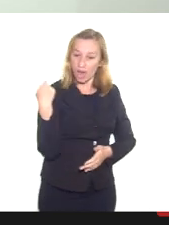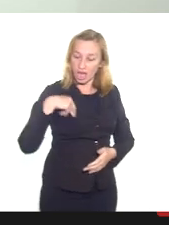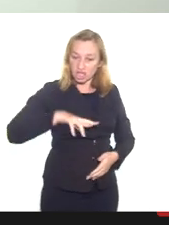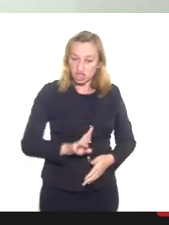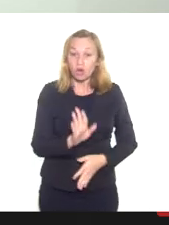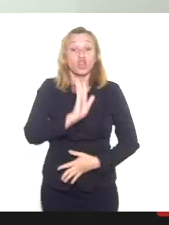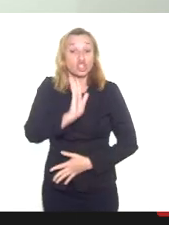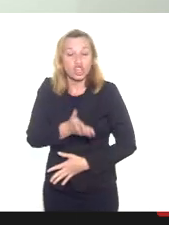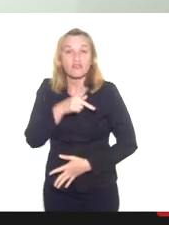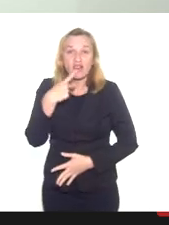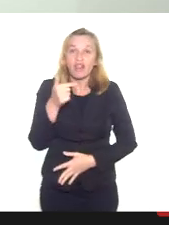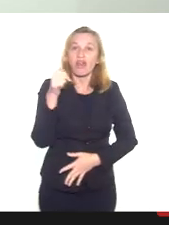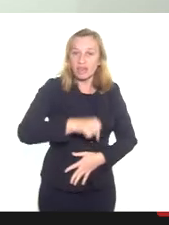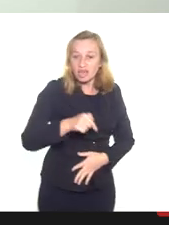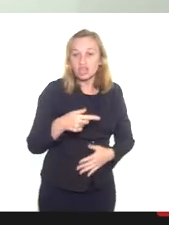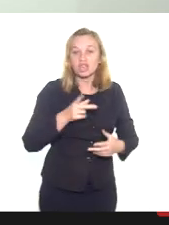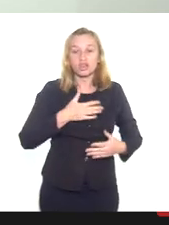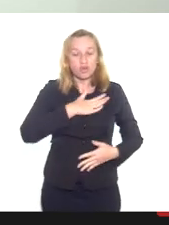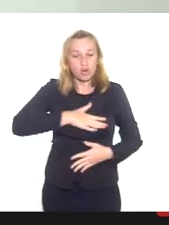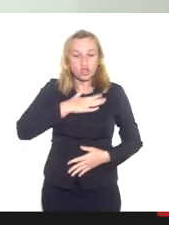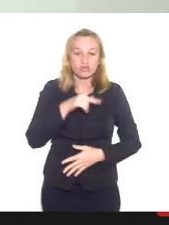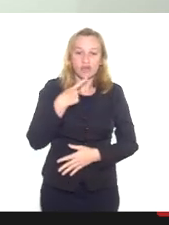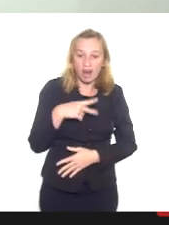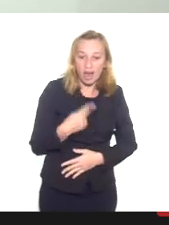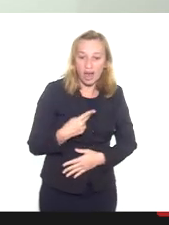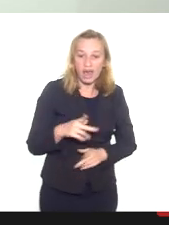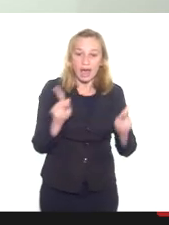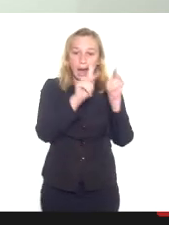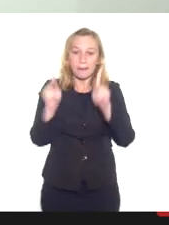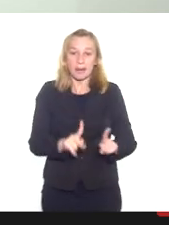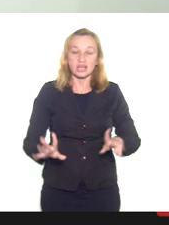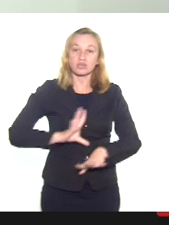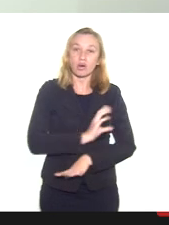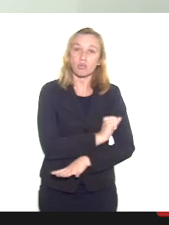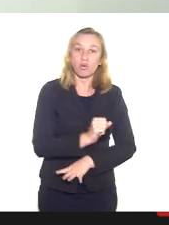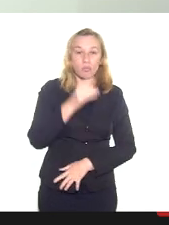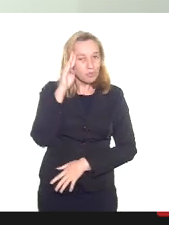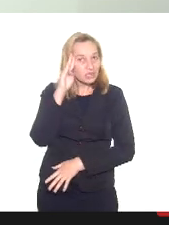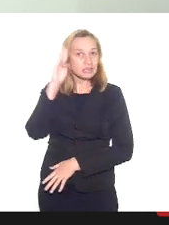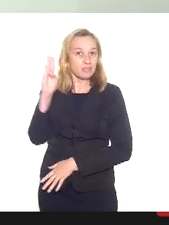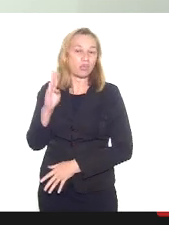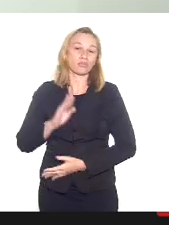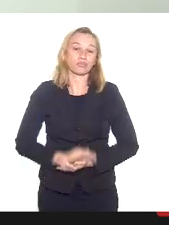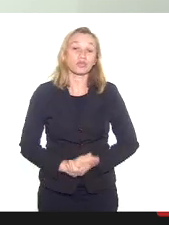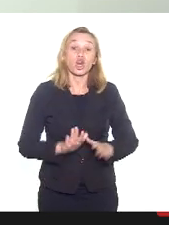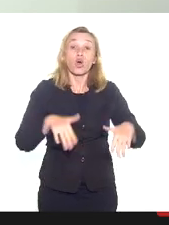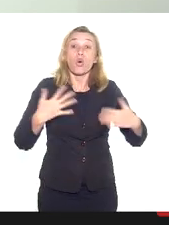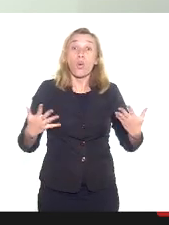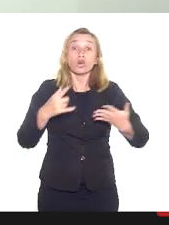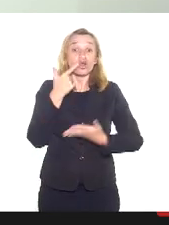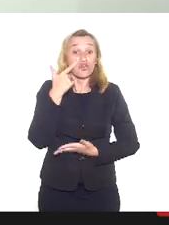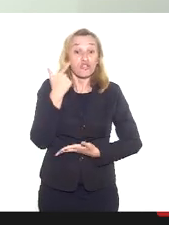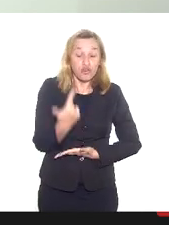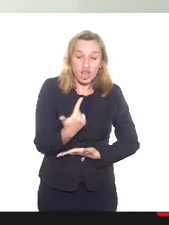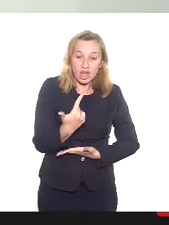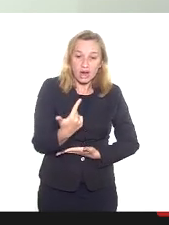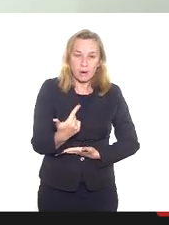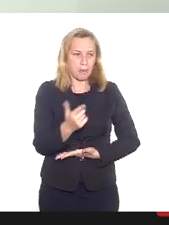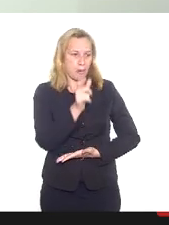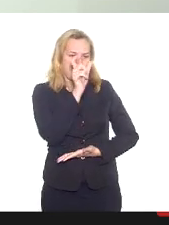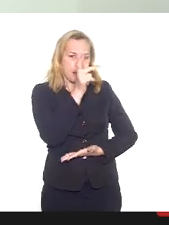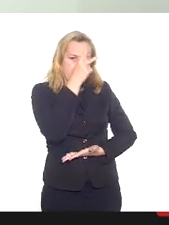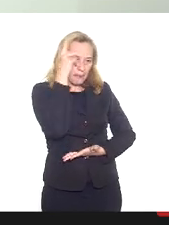isso aqui e gosto de sempre colocar, o tripé é a paz e o amor. Então, quando a gente vê indivíduos